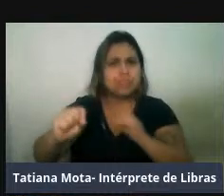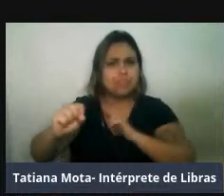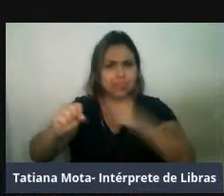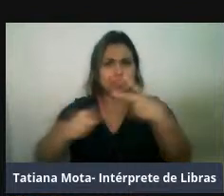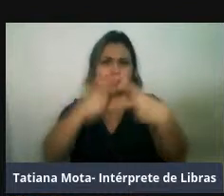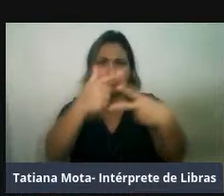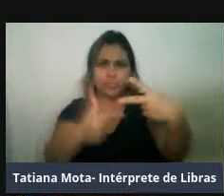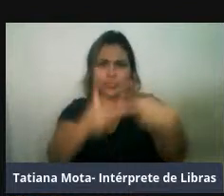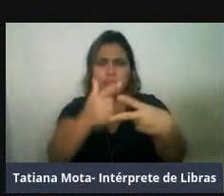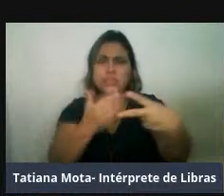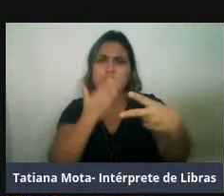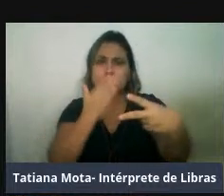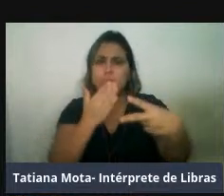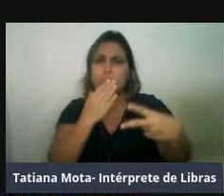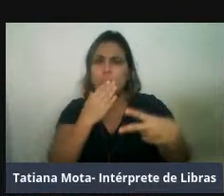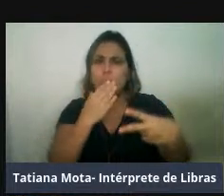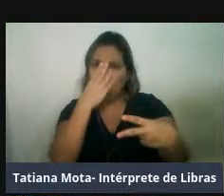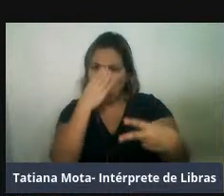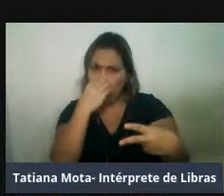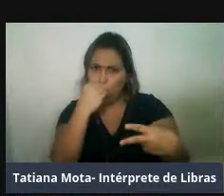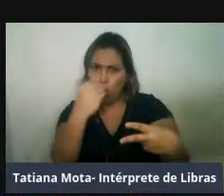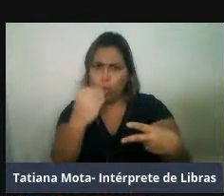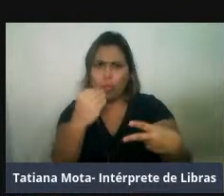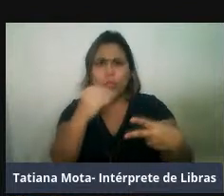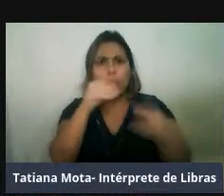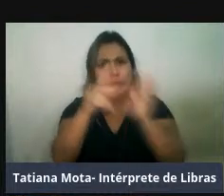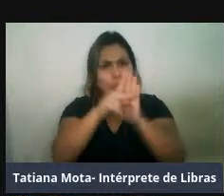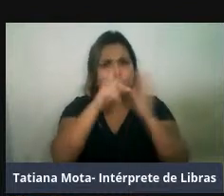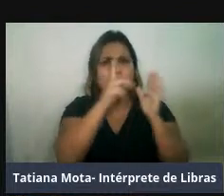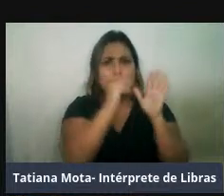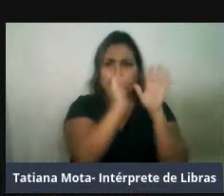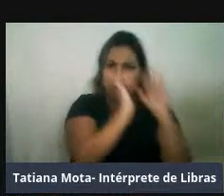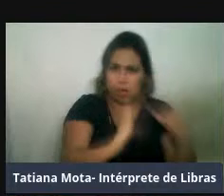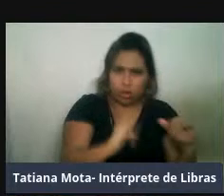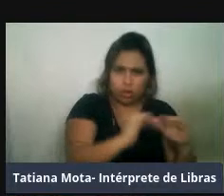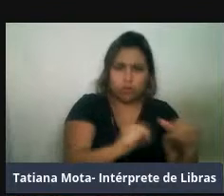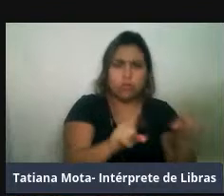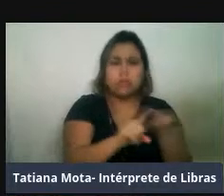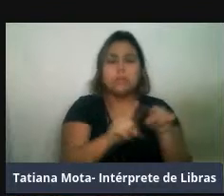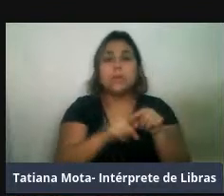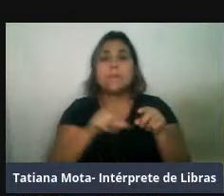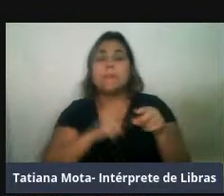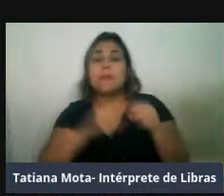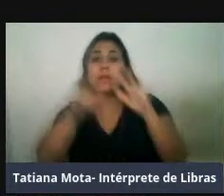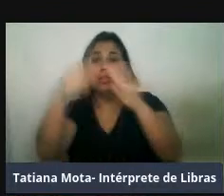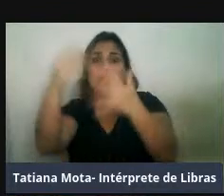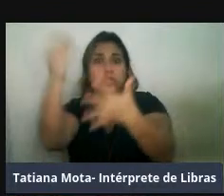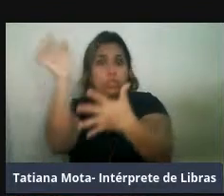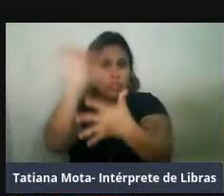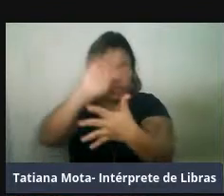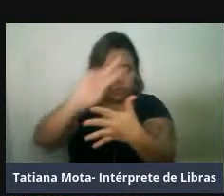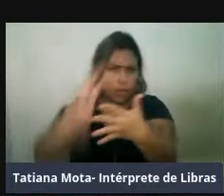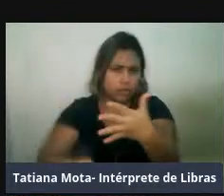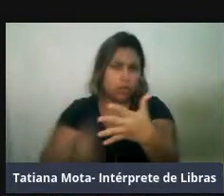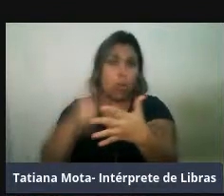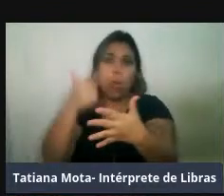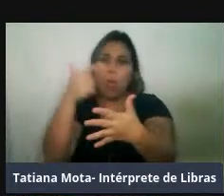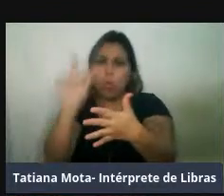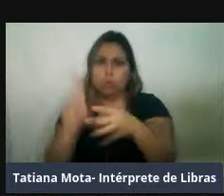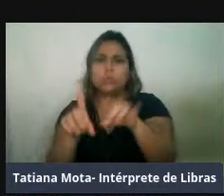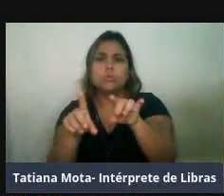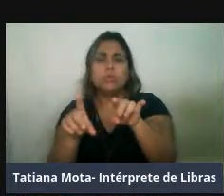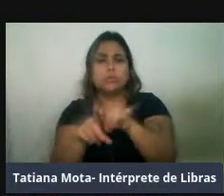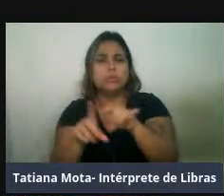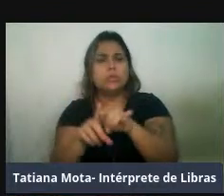marinhos, né, os alofos volebec, e vai ter uma outra espécie também, então, com uma distribuição bem